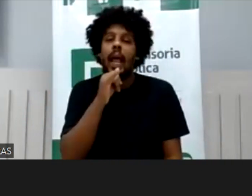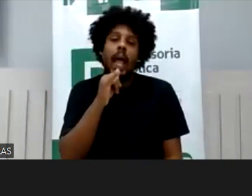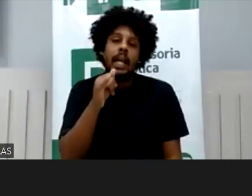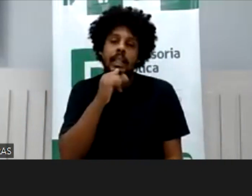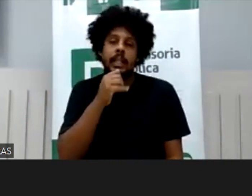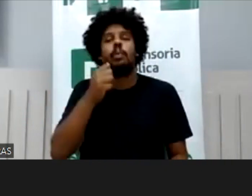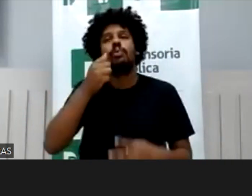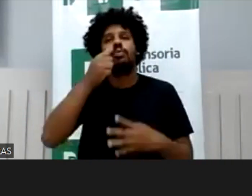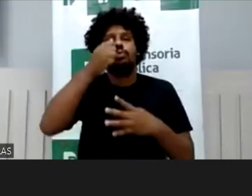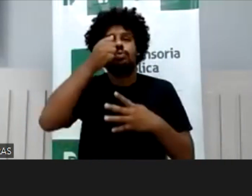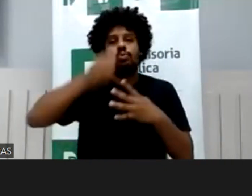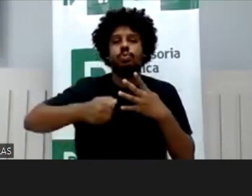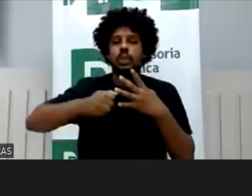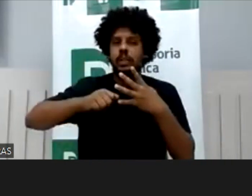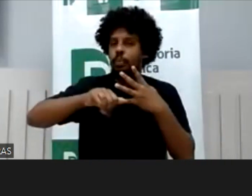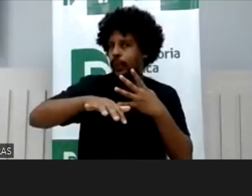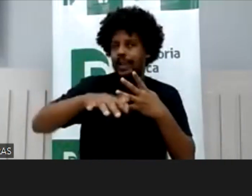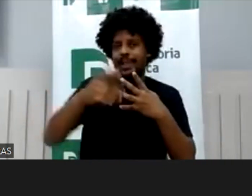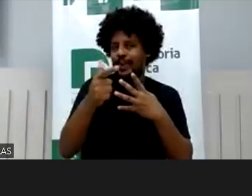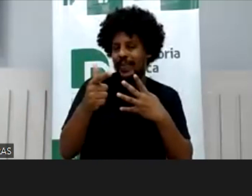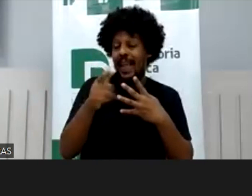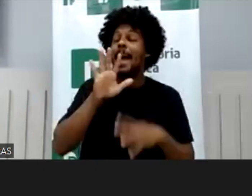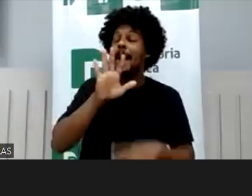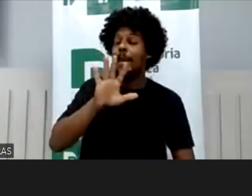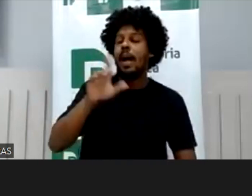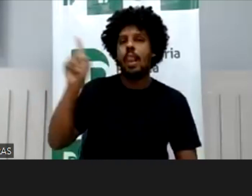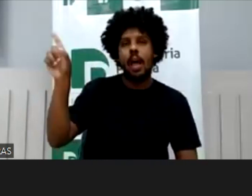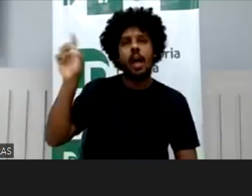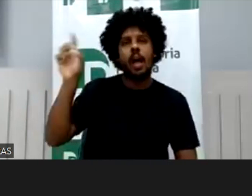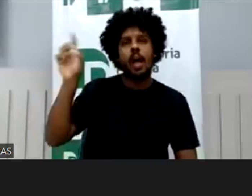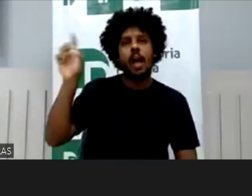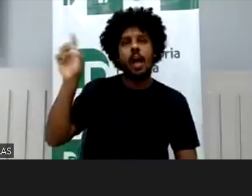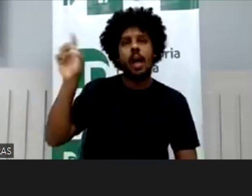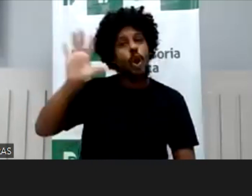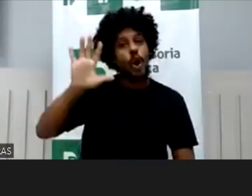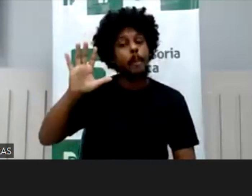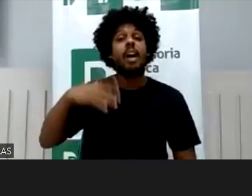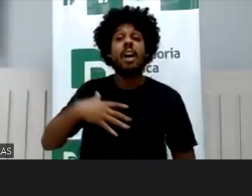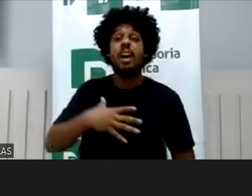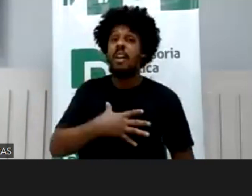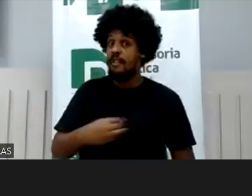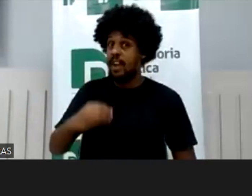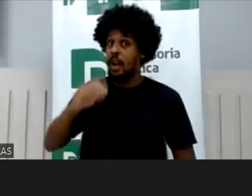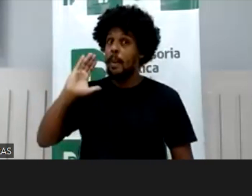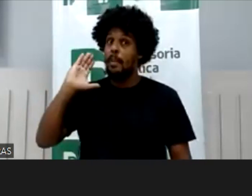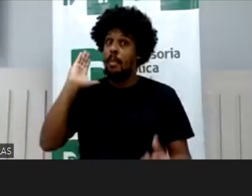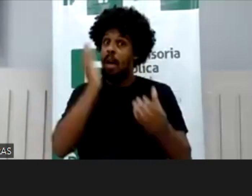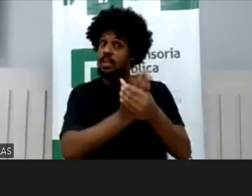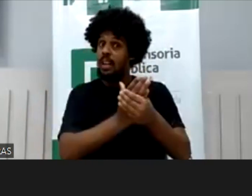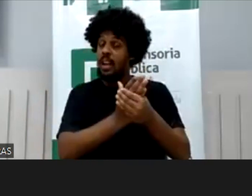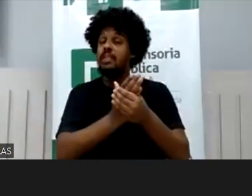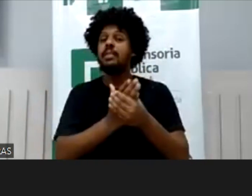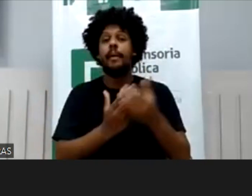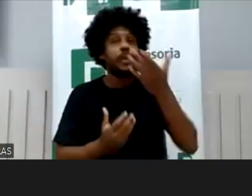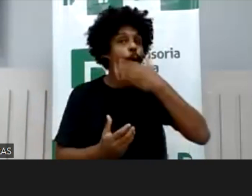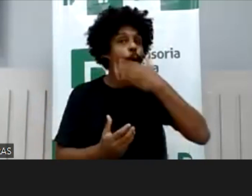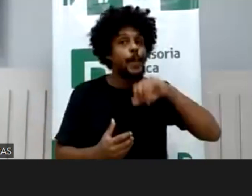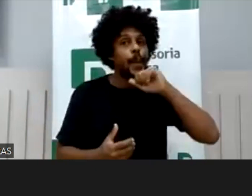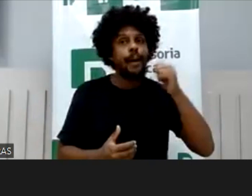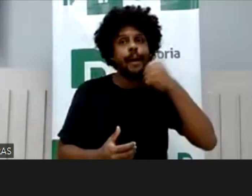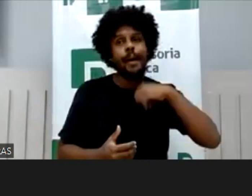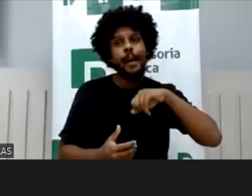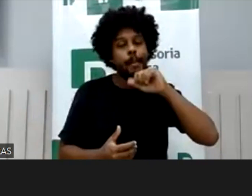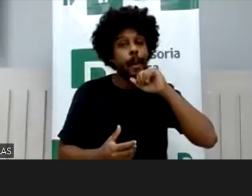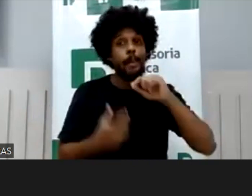Mas na Europa os filhos têm processado os pais por essa super exposição, né, nas redes de